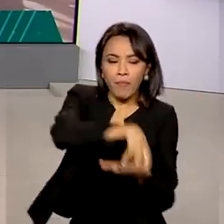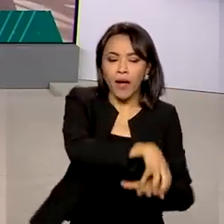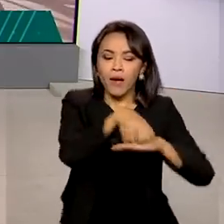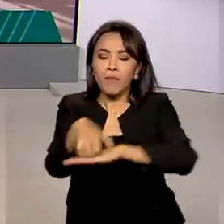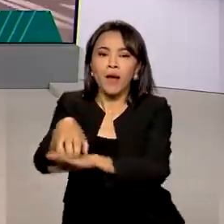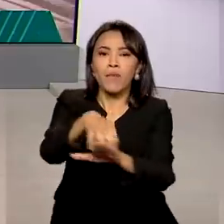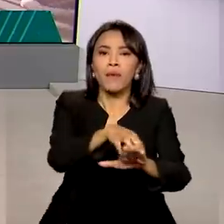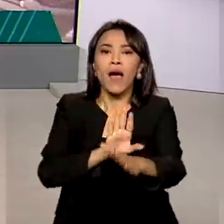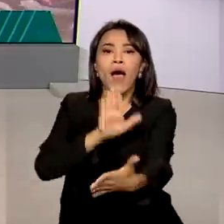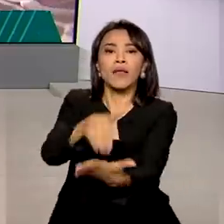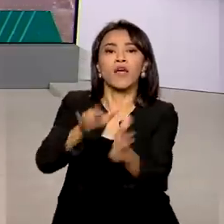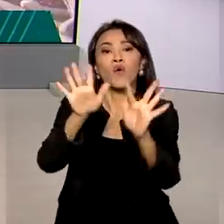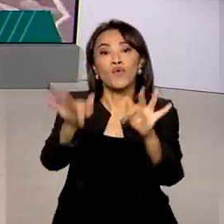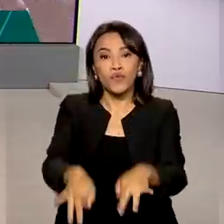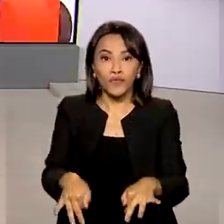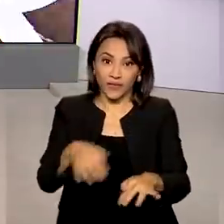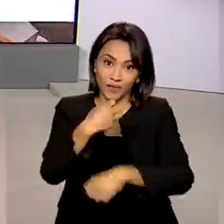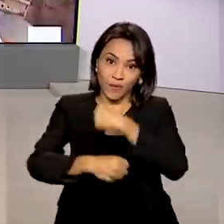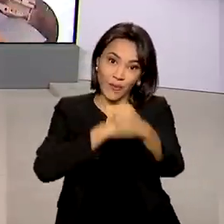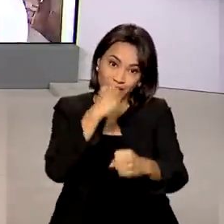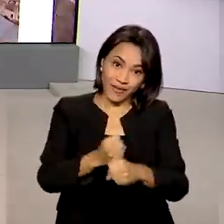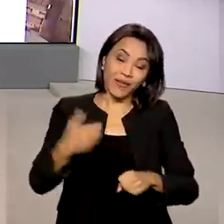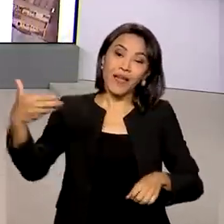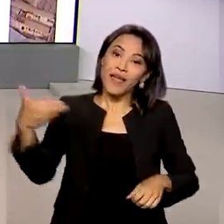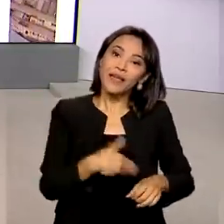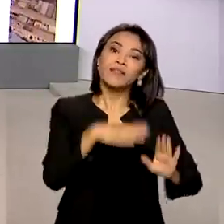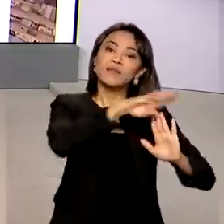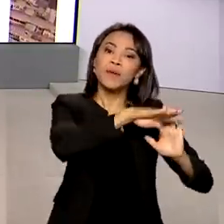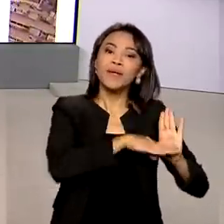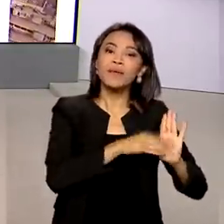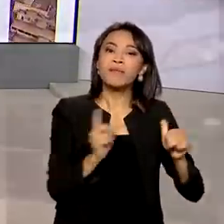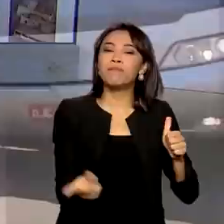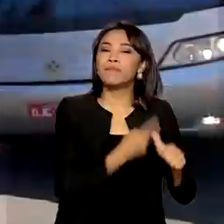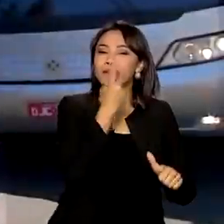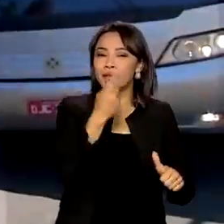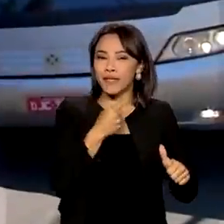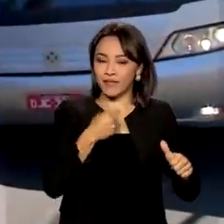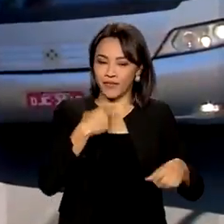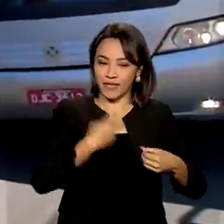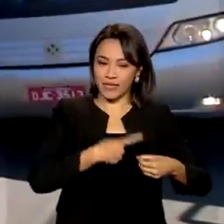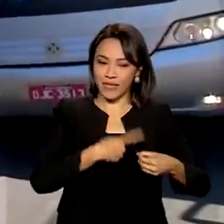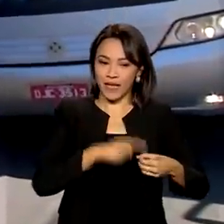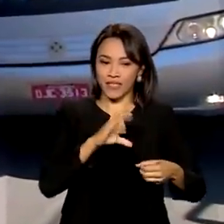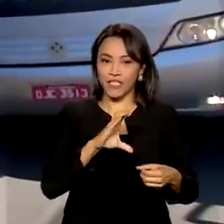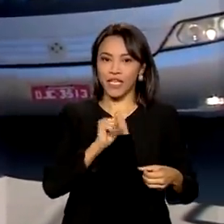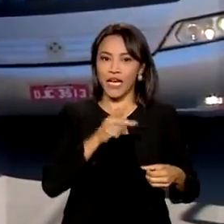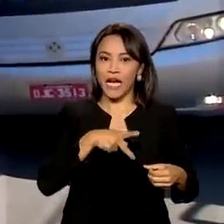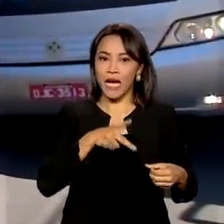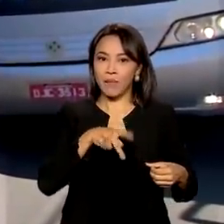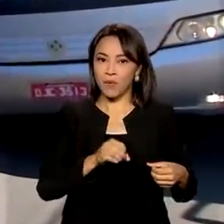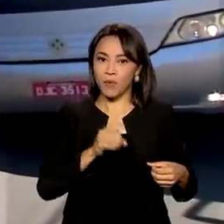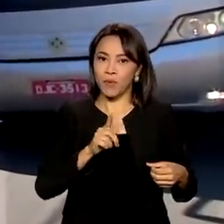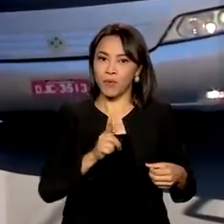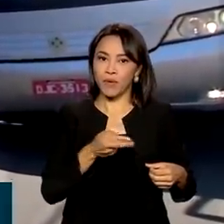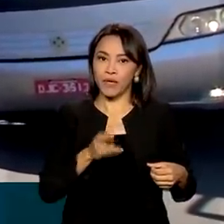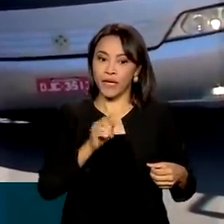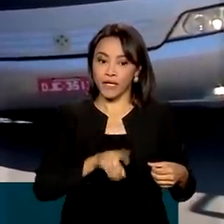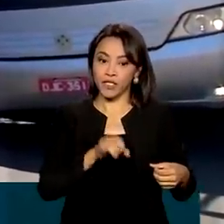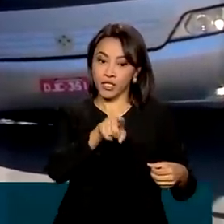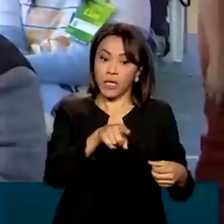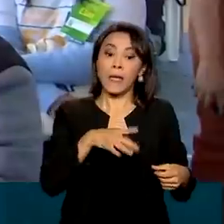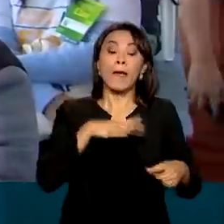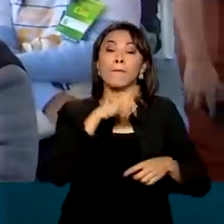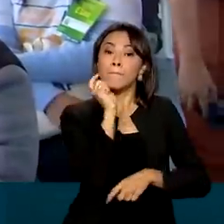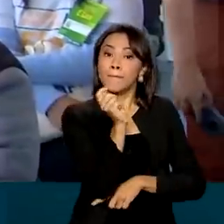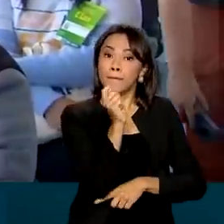até o fim do ano. A primeira cidade a receber o programa foi Campo Grande. Mulheres de 25 municípios de Mato Grosso do